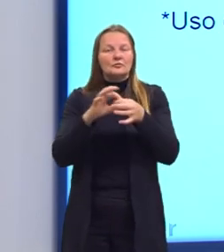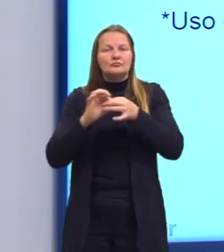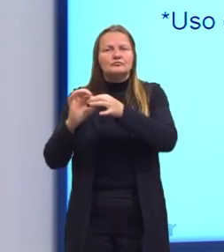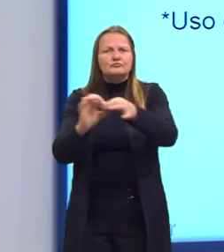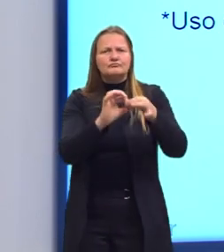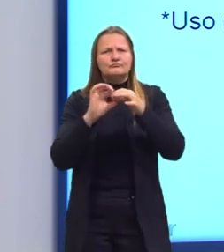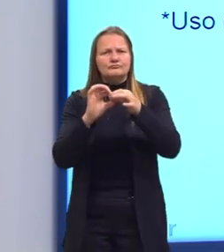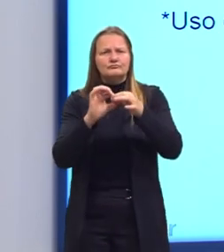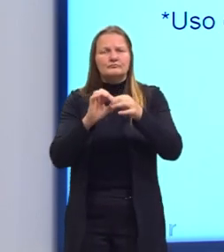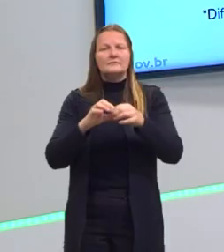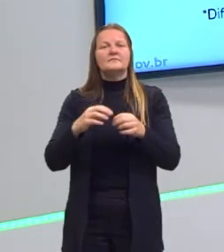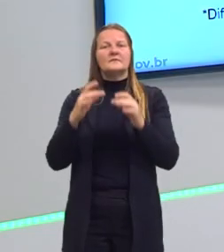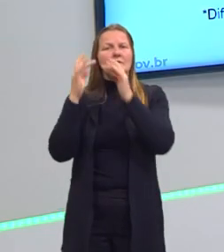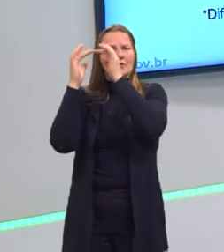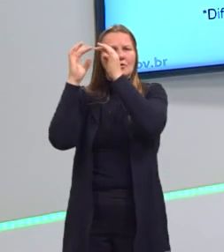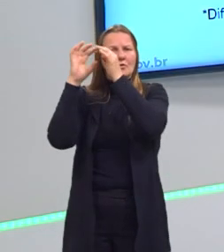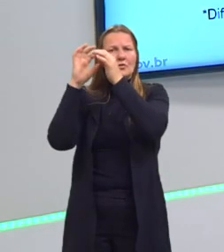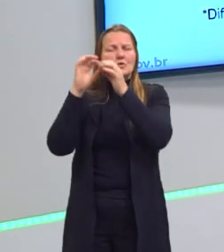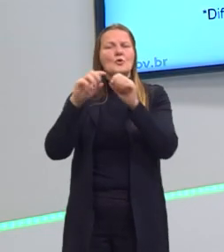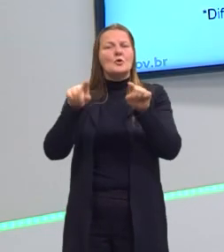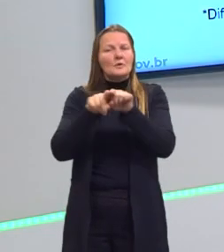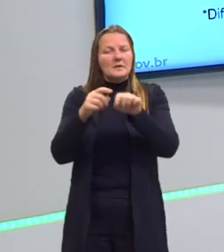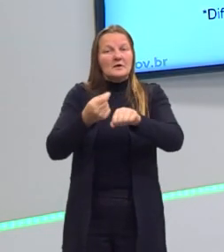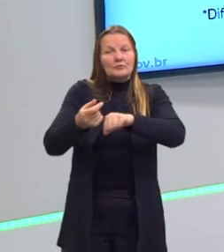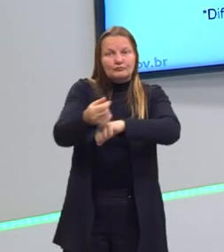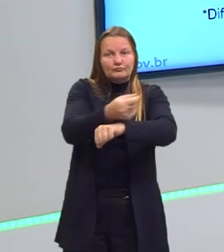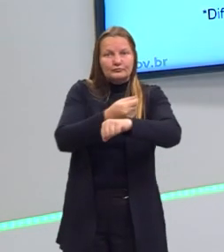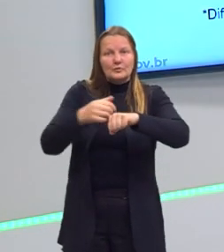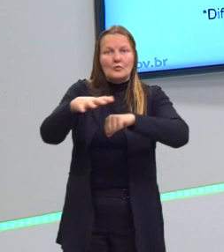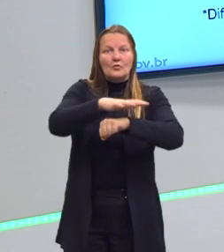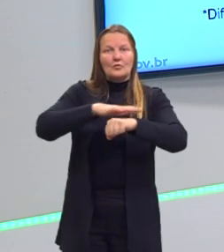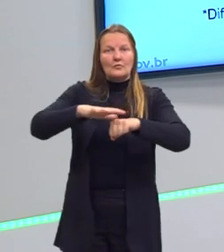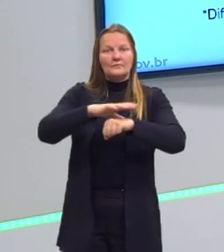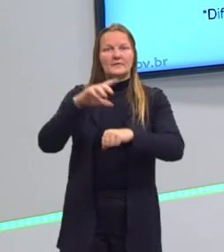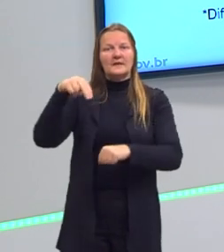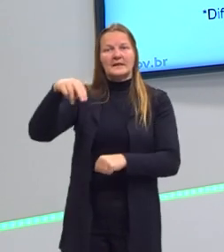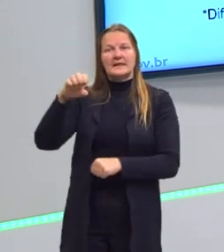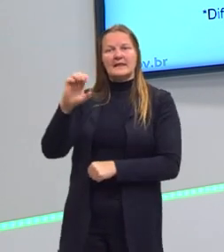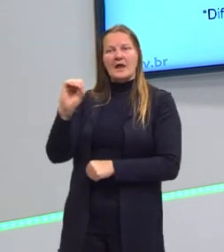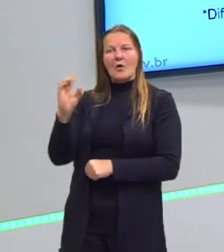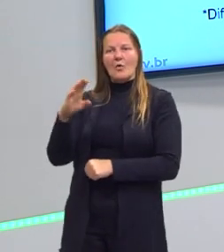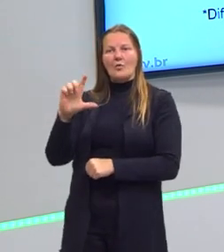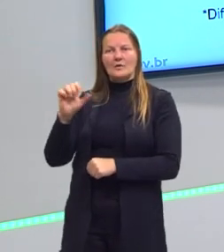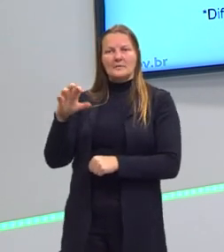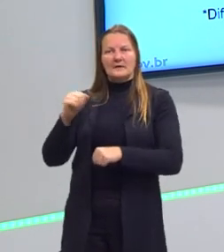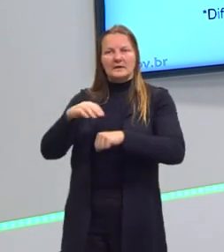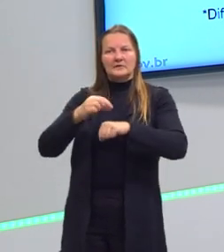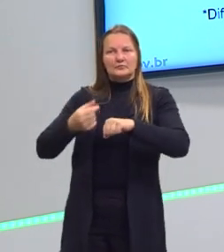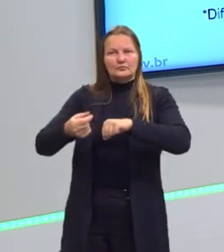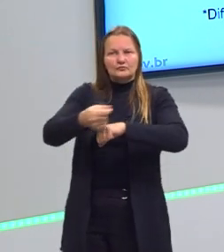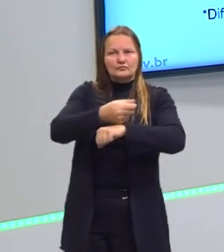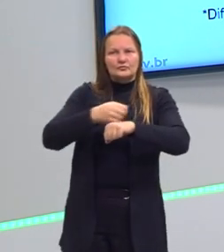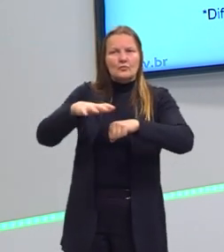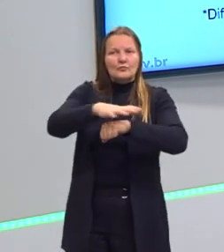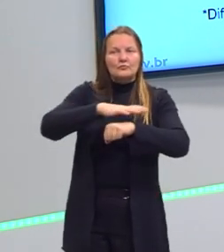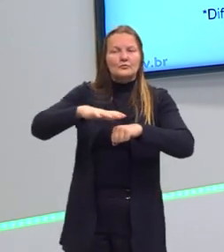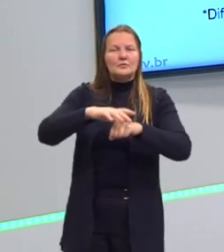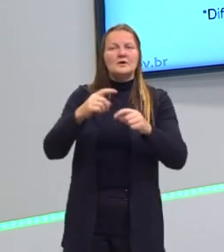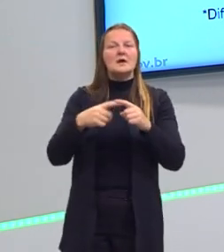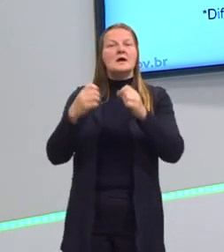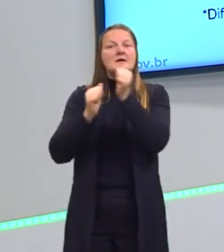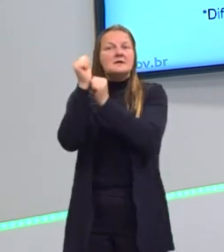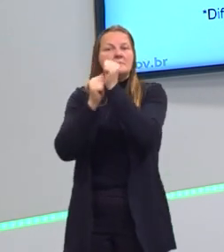liberalismo, com o neoliberalismo, com o neoliberalismo, globalização. Essas grandes empresas transnacionais,